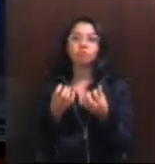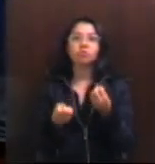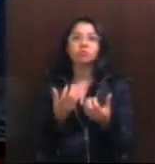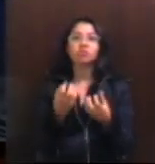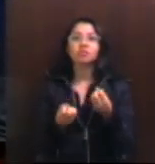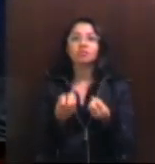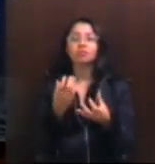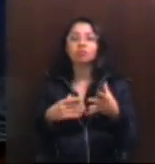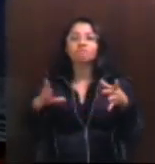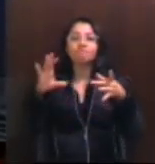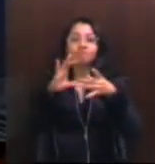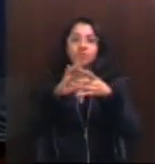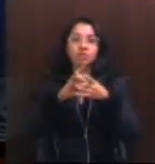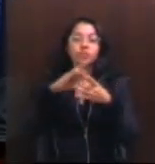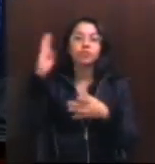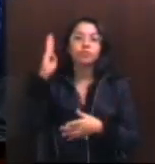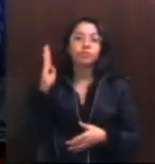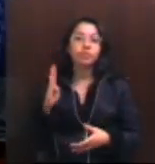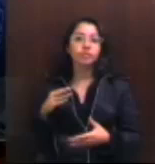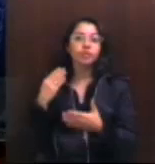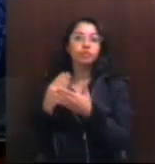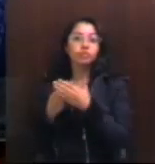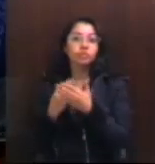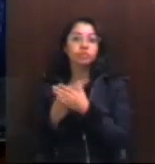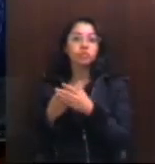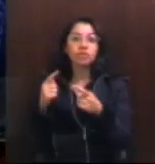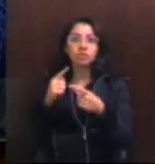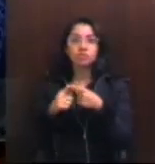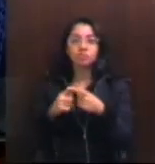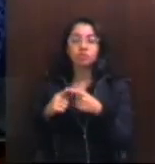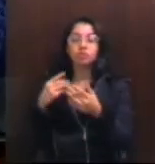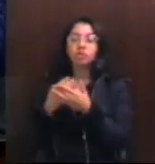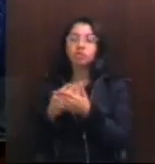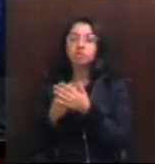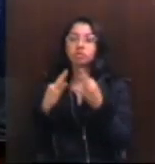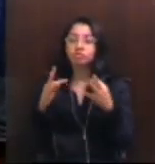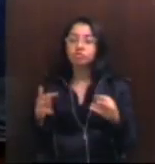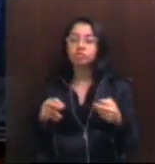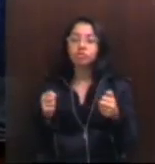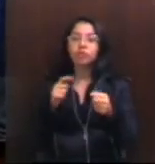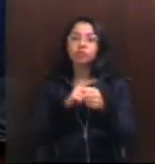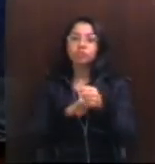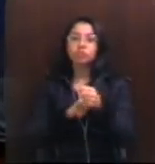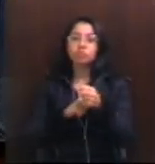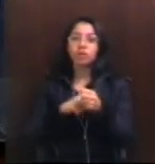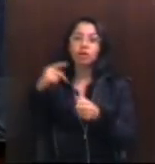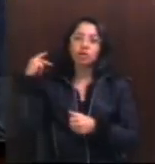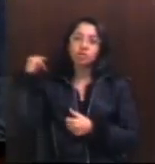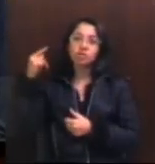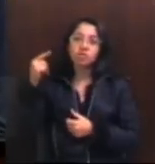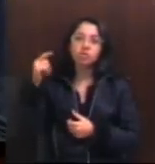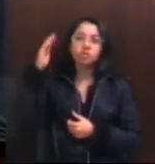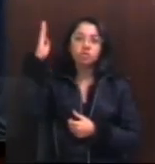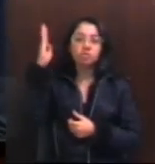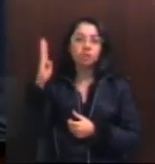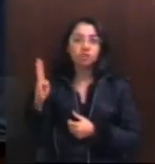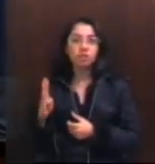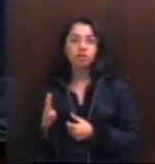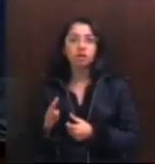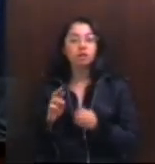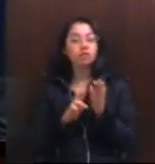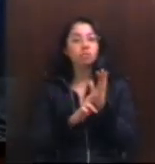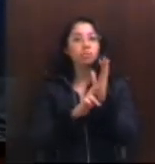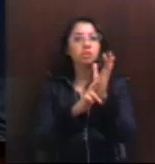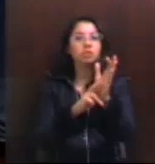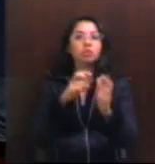da União Nacional dos Estudantes. Porque os estudantes, em todos os momentos da história brasileira, representaram esse grito pela